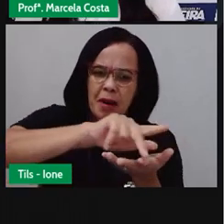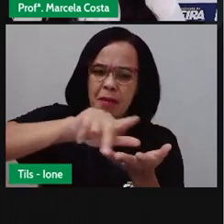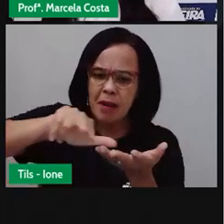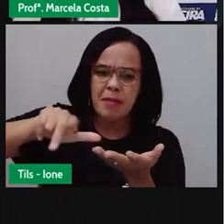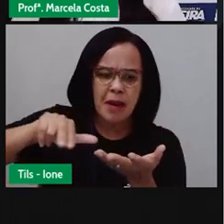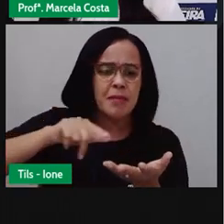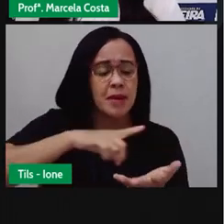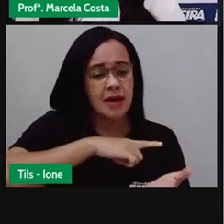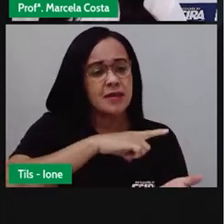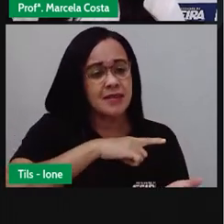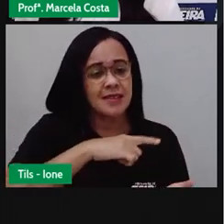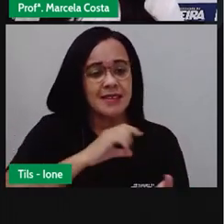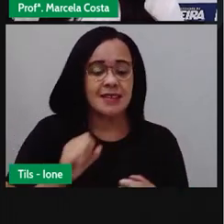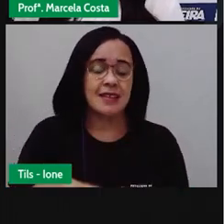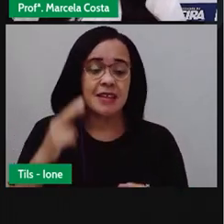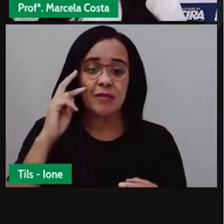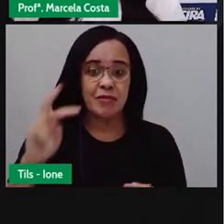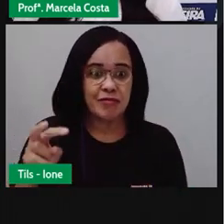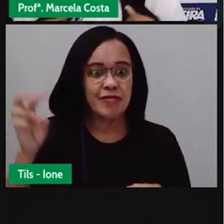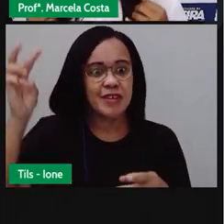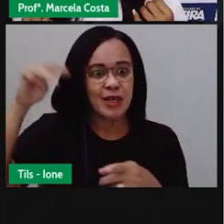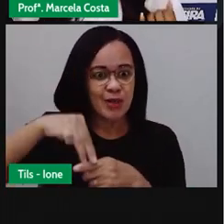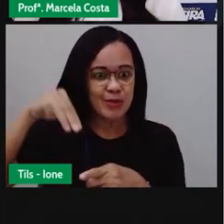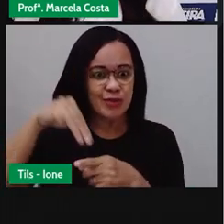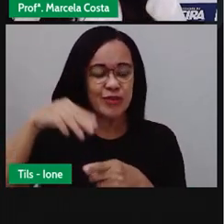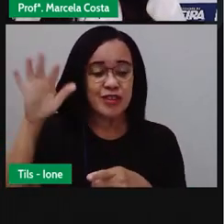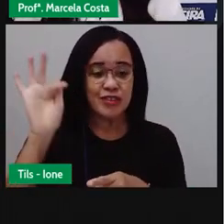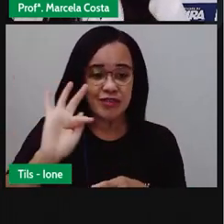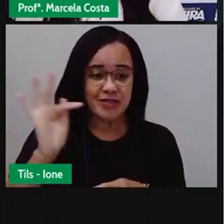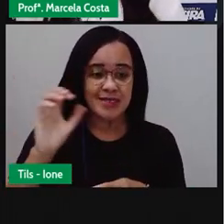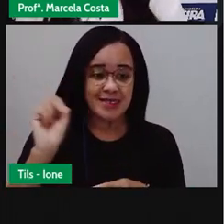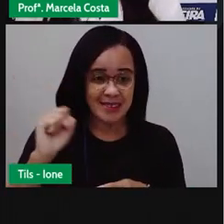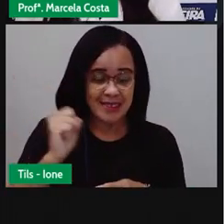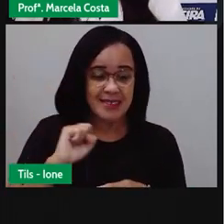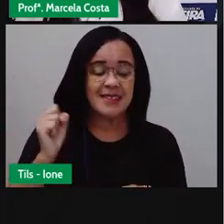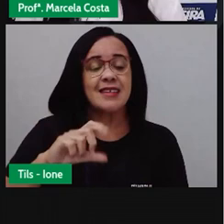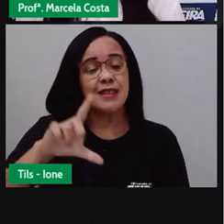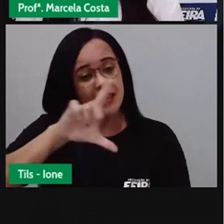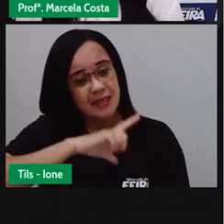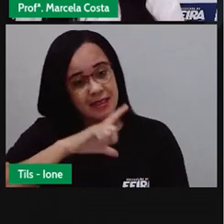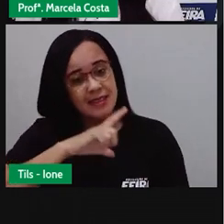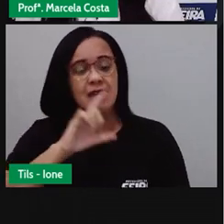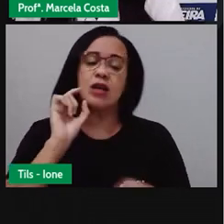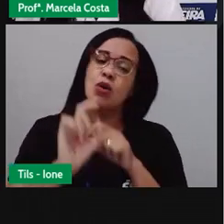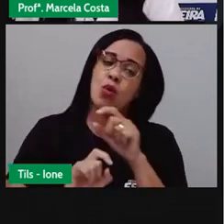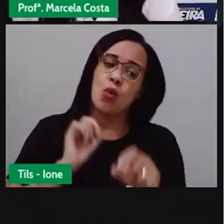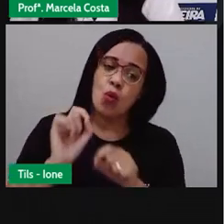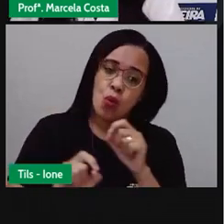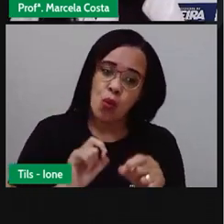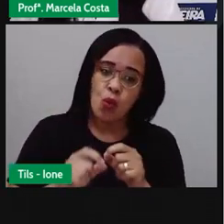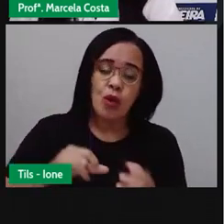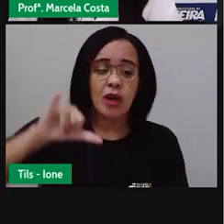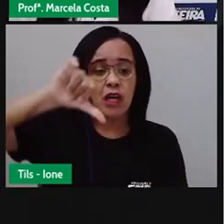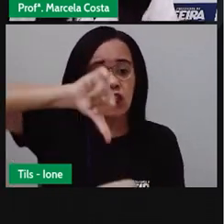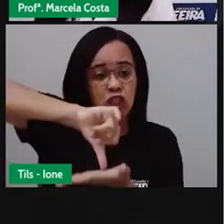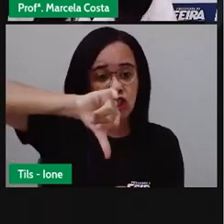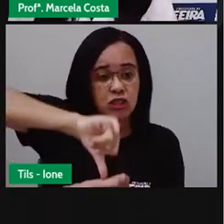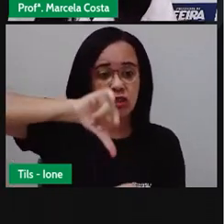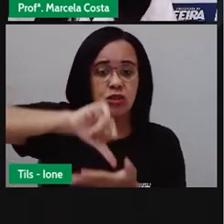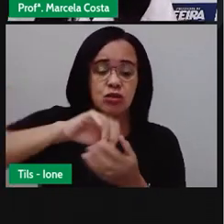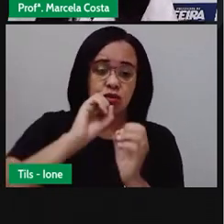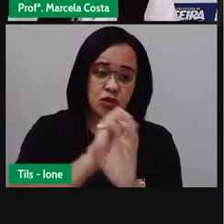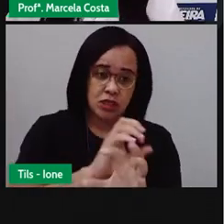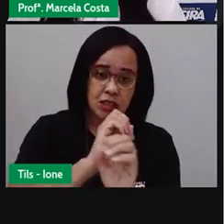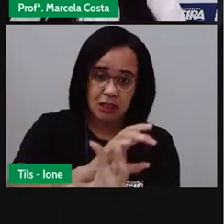município, ela também possui a sede de algumas instituições de ensino